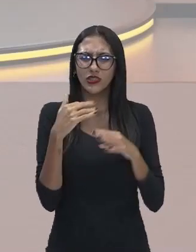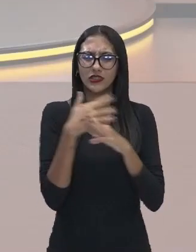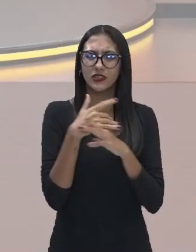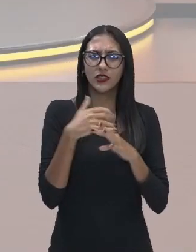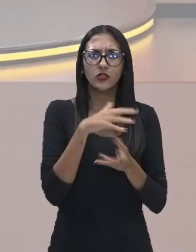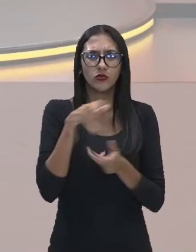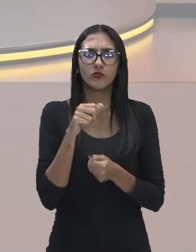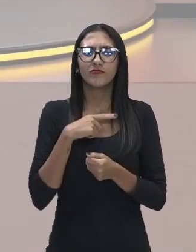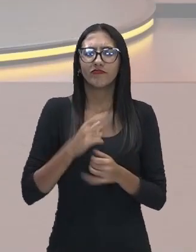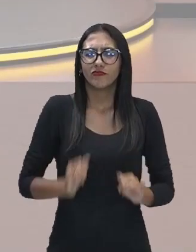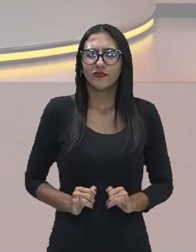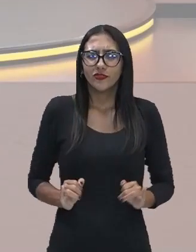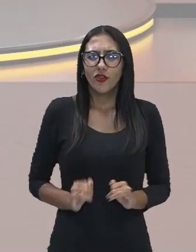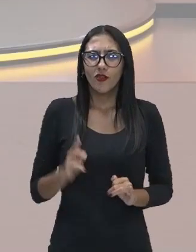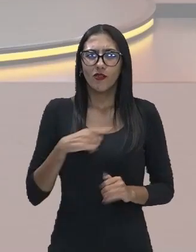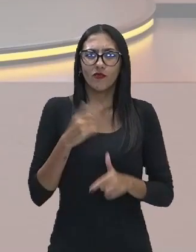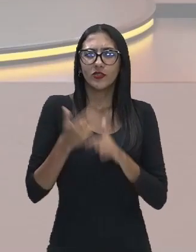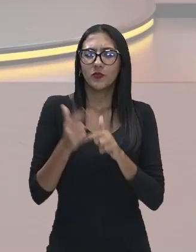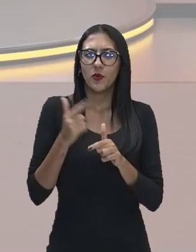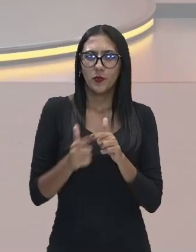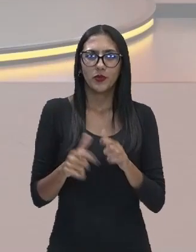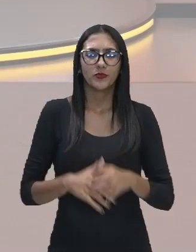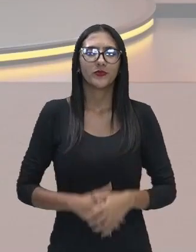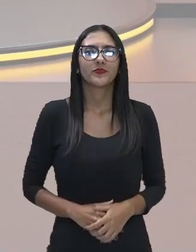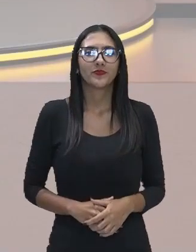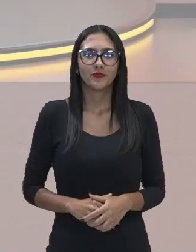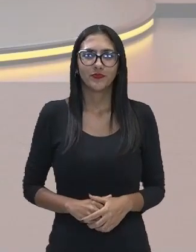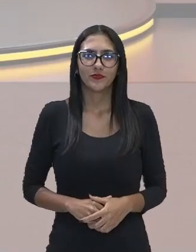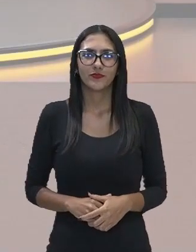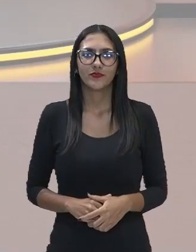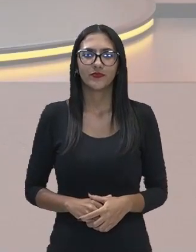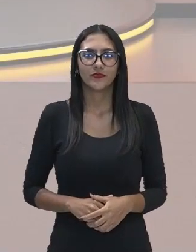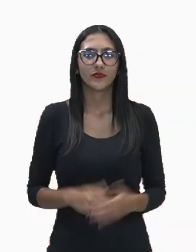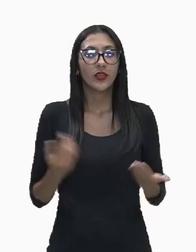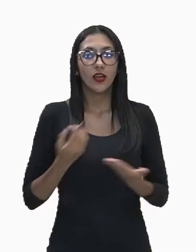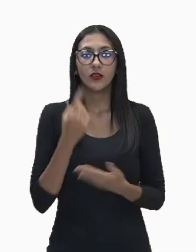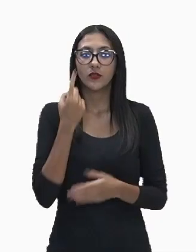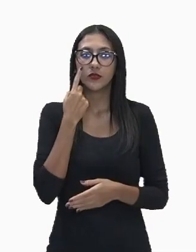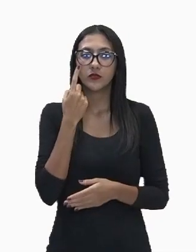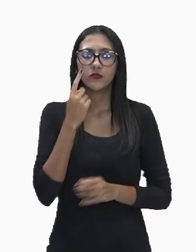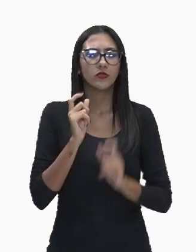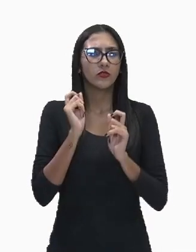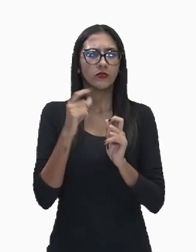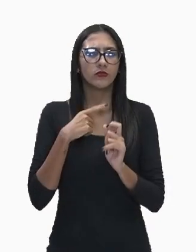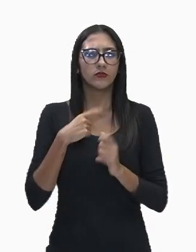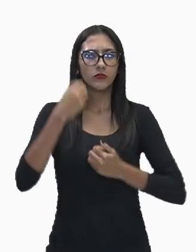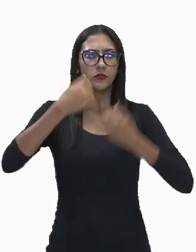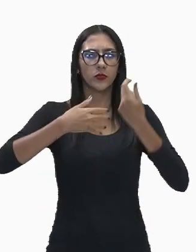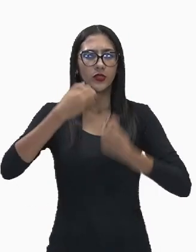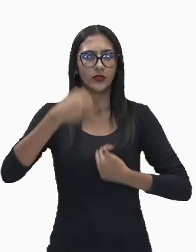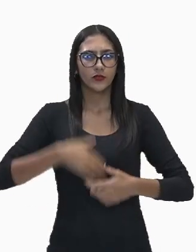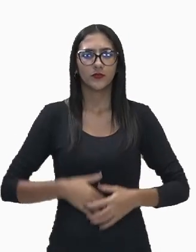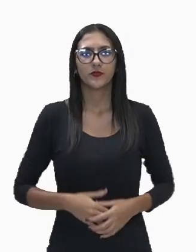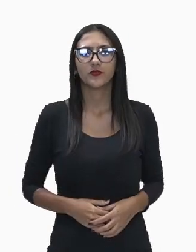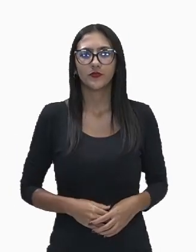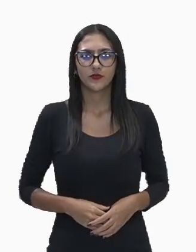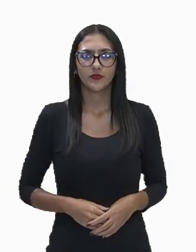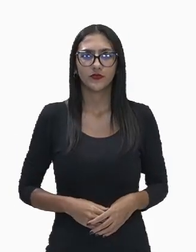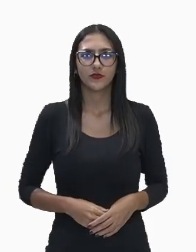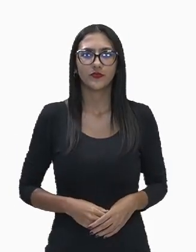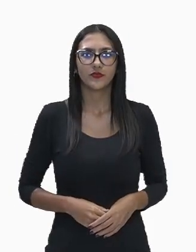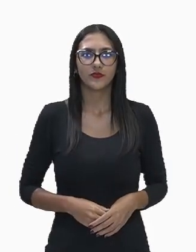sofre com esse problema aí do lixo. Vamos dar uma olhada então o que temos aí para a gente discutir, tá? Então,